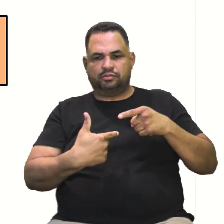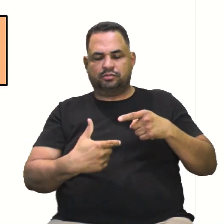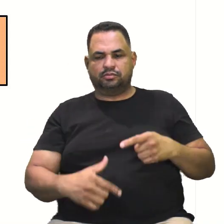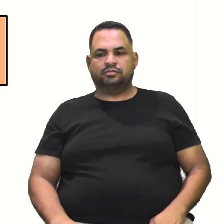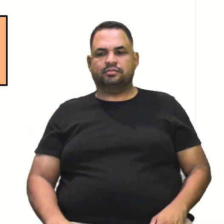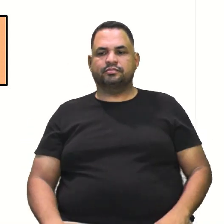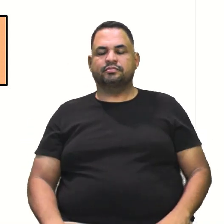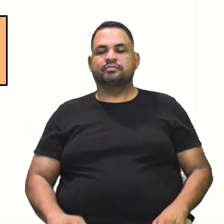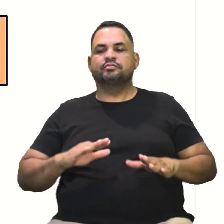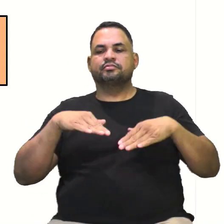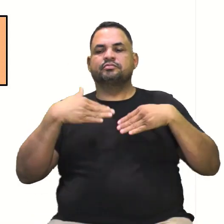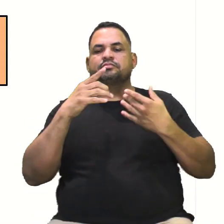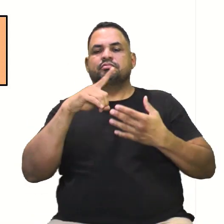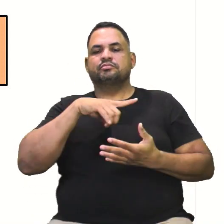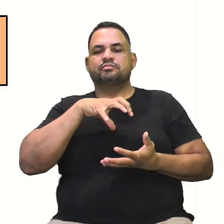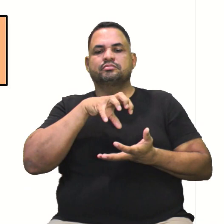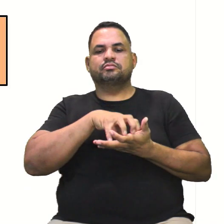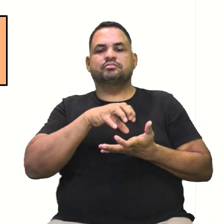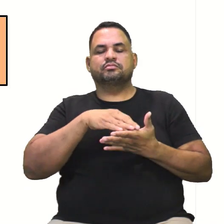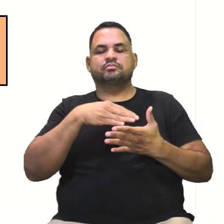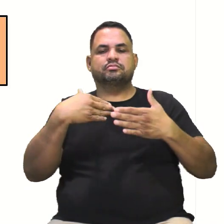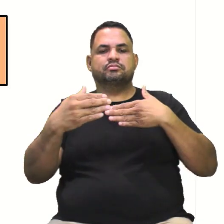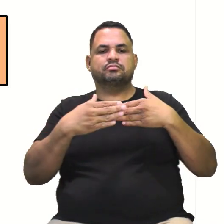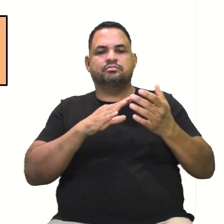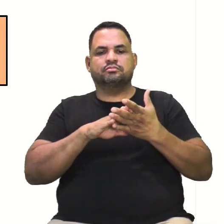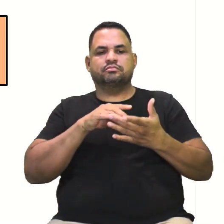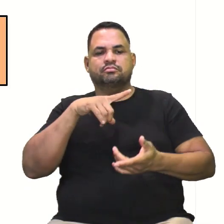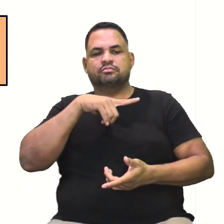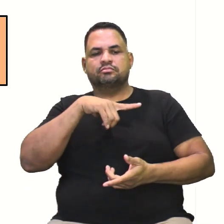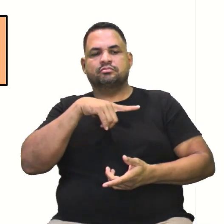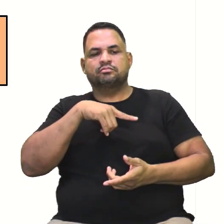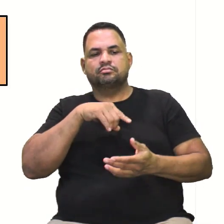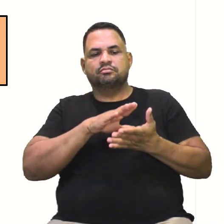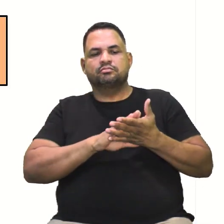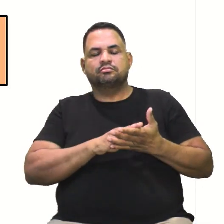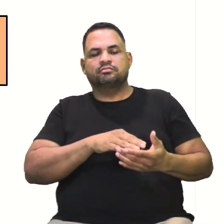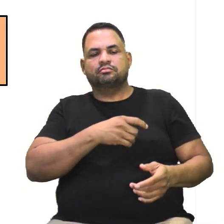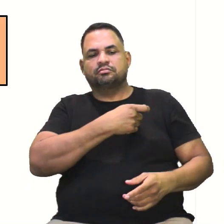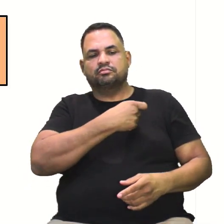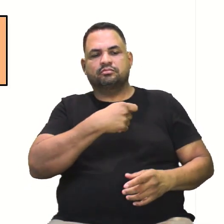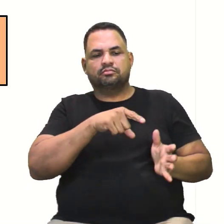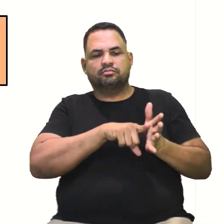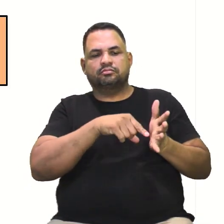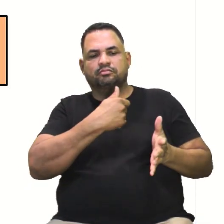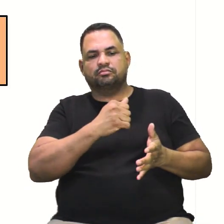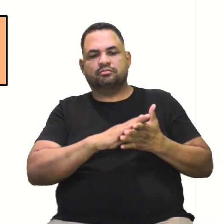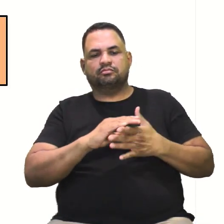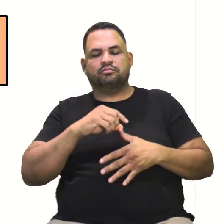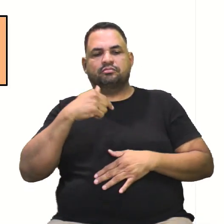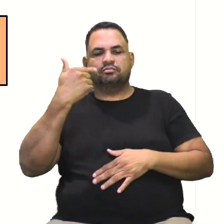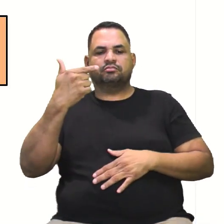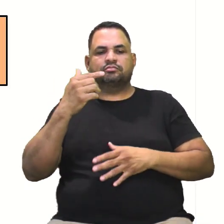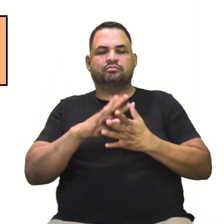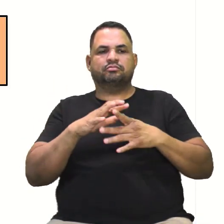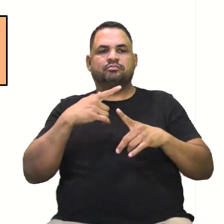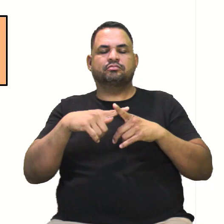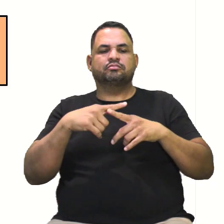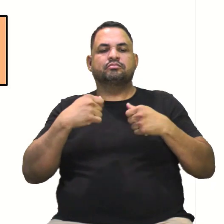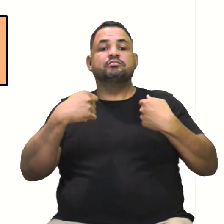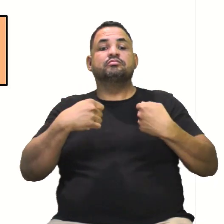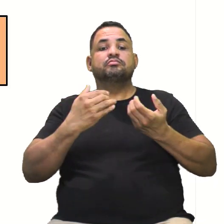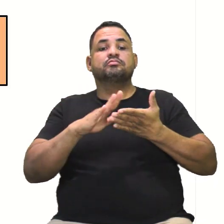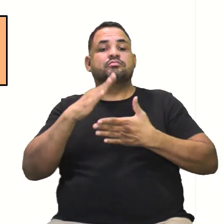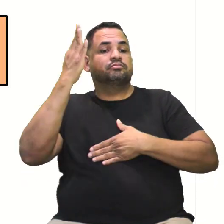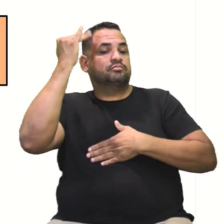Da mesma forma quando a gente tem centro qualquer. Nesse caso aqui, a gente tem o x menos x0² sobre A². Por que a gente